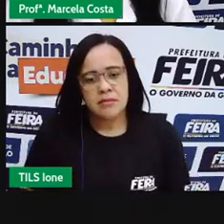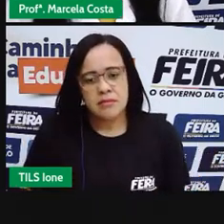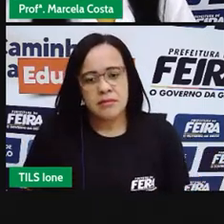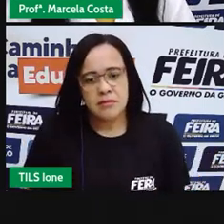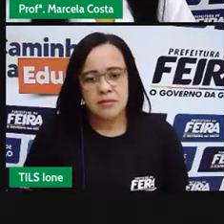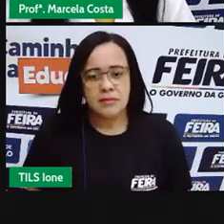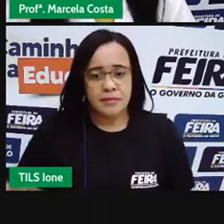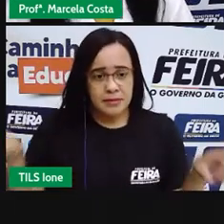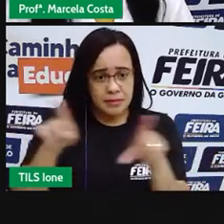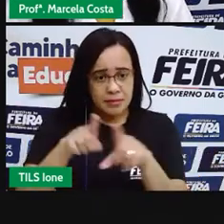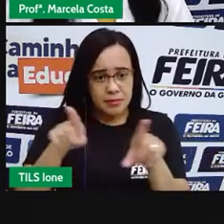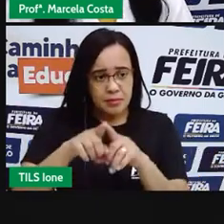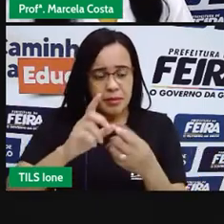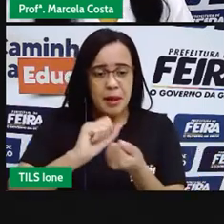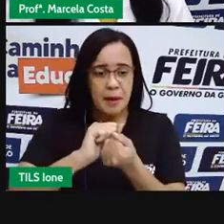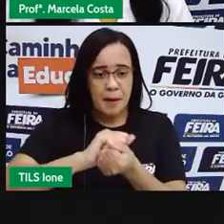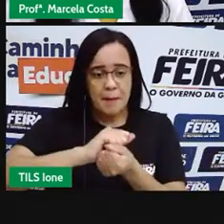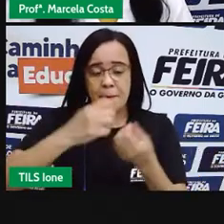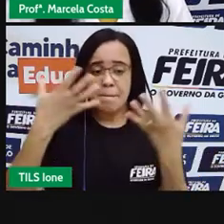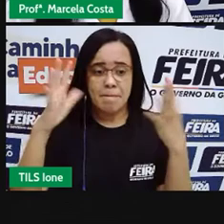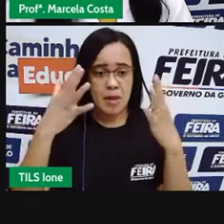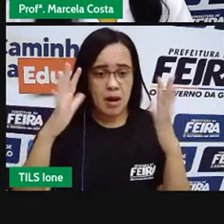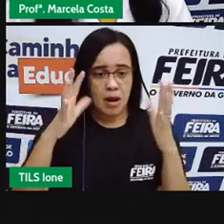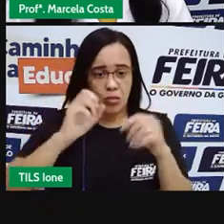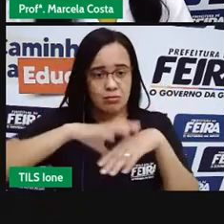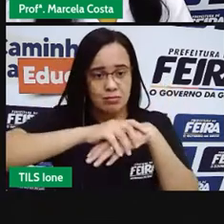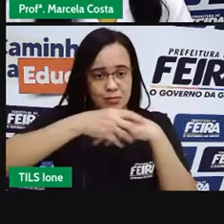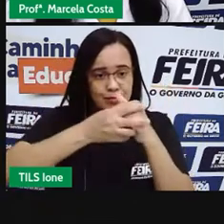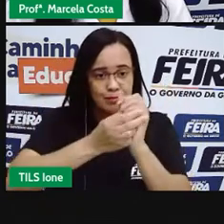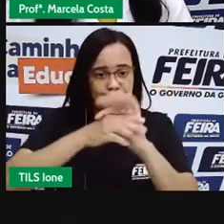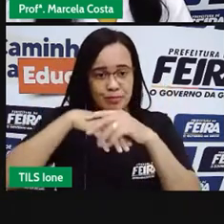Lavar as mãos antes das refeições,